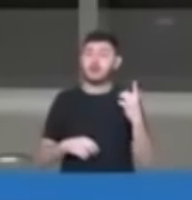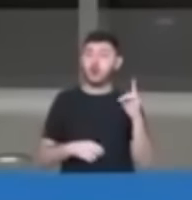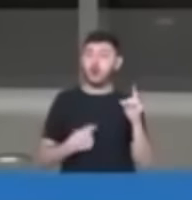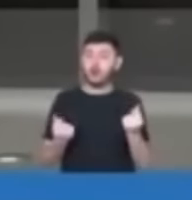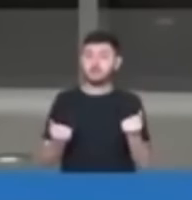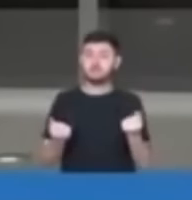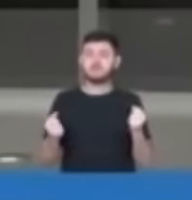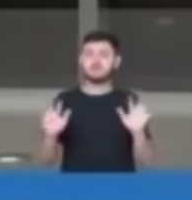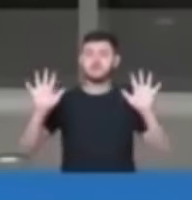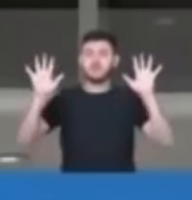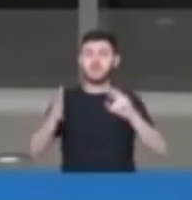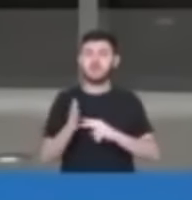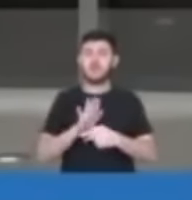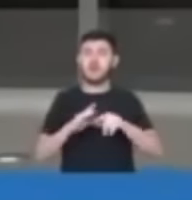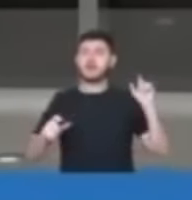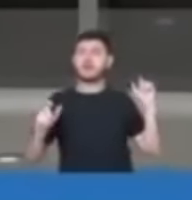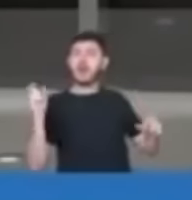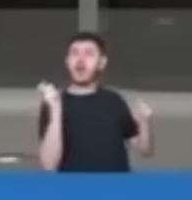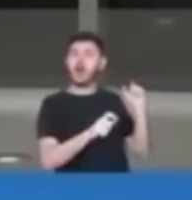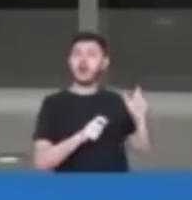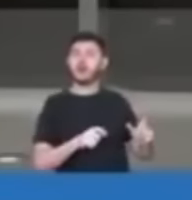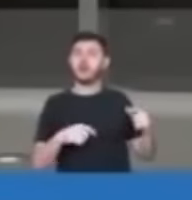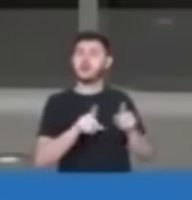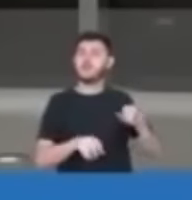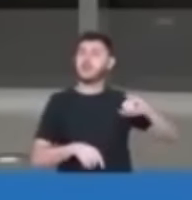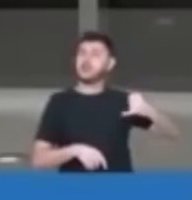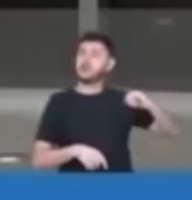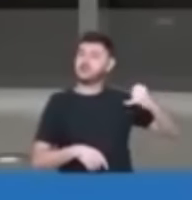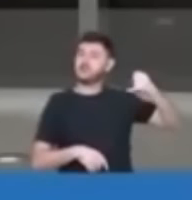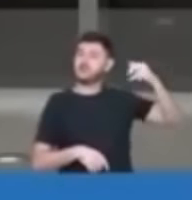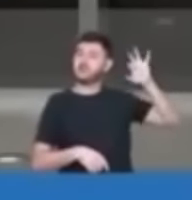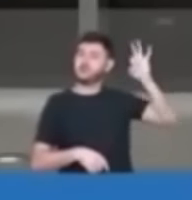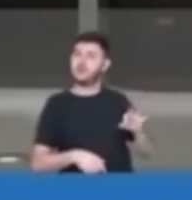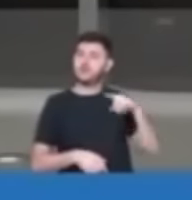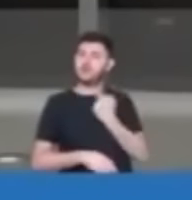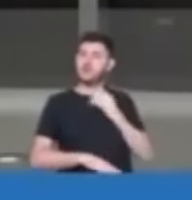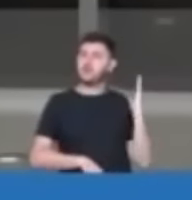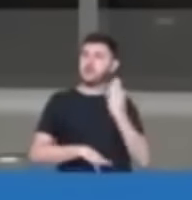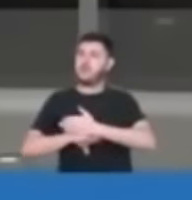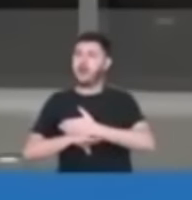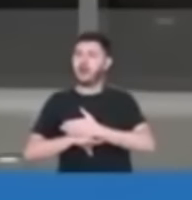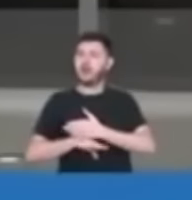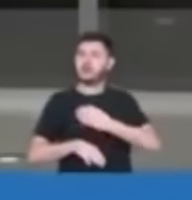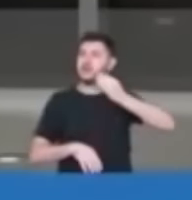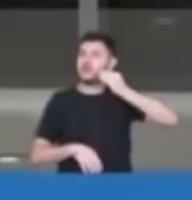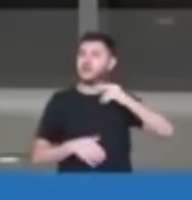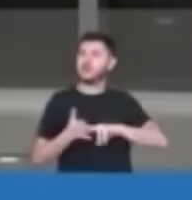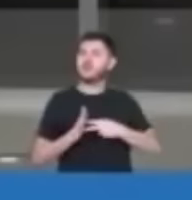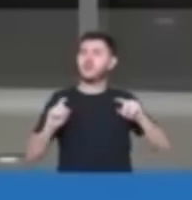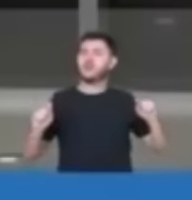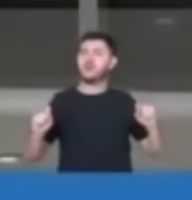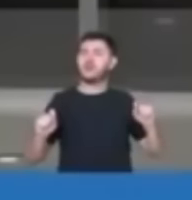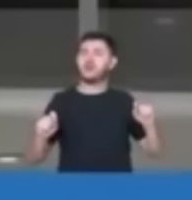com a própria taxa de juros. Vamos parar com essa tentativa de suprimir a fala do eleito.